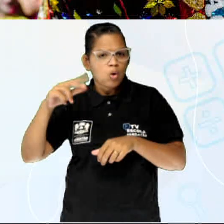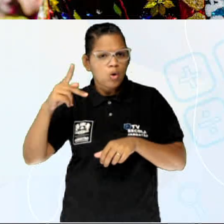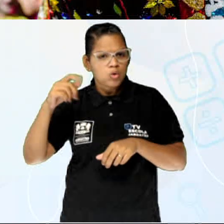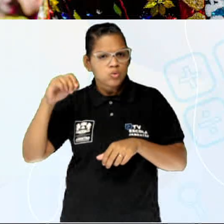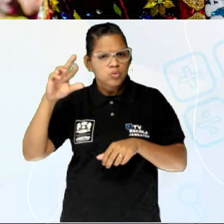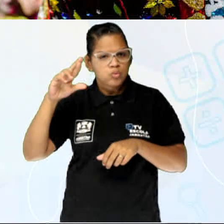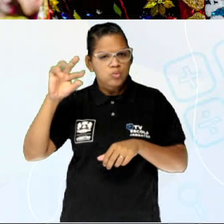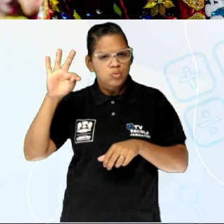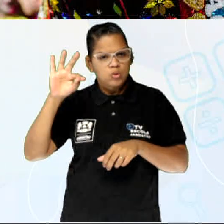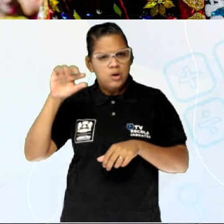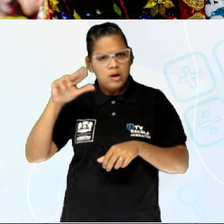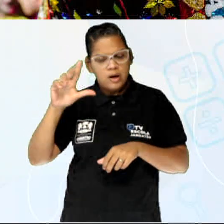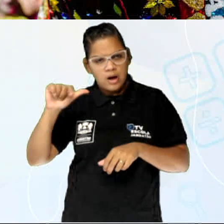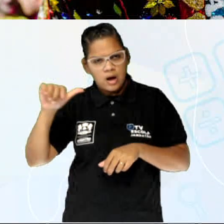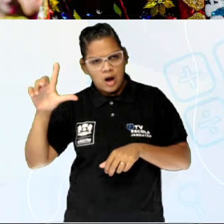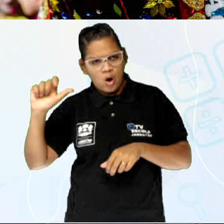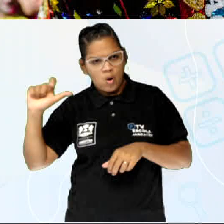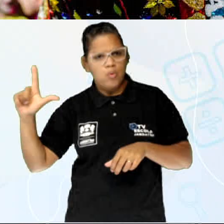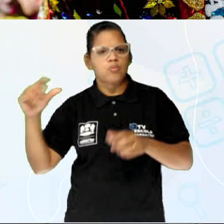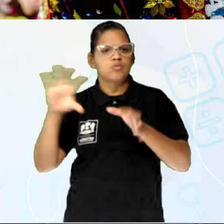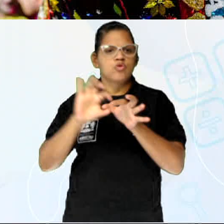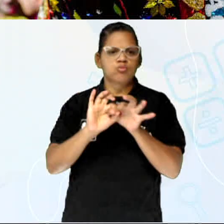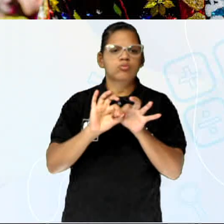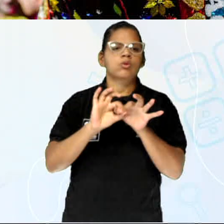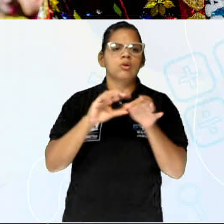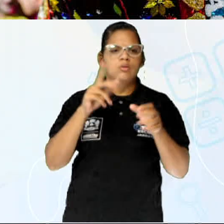da África e dos povos indígenas.